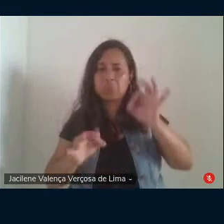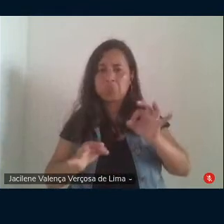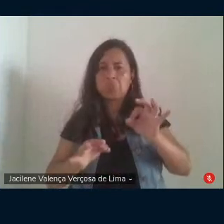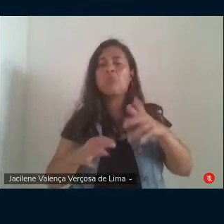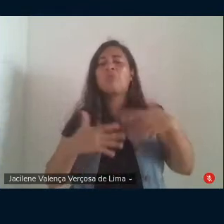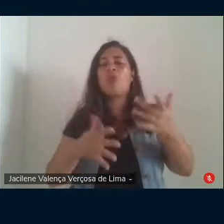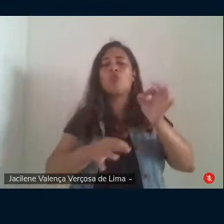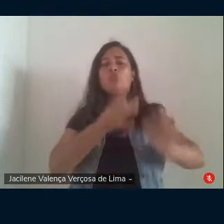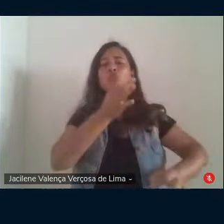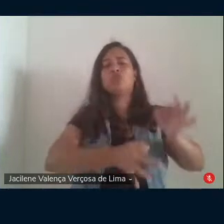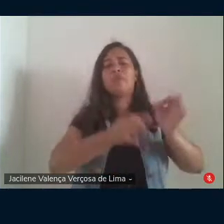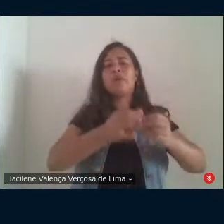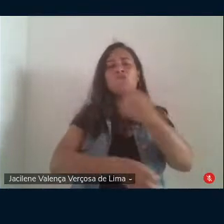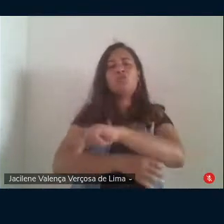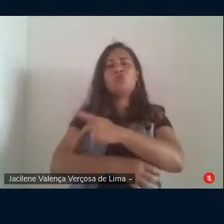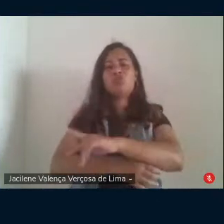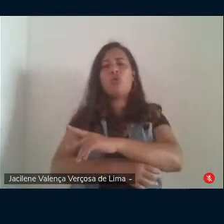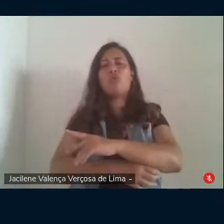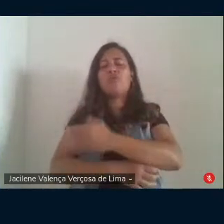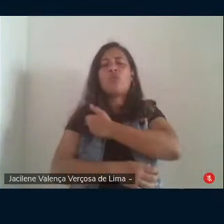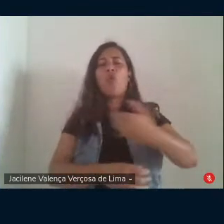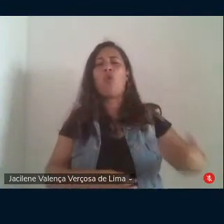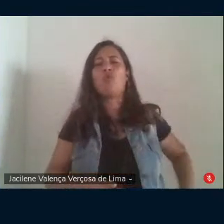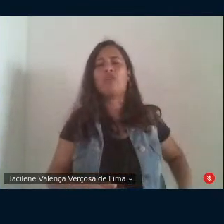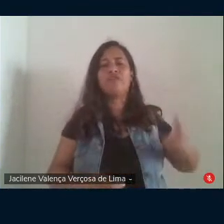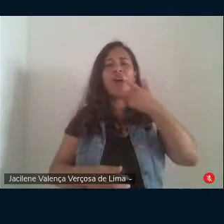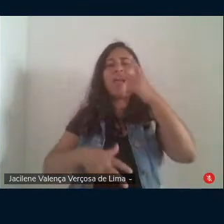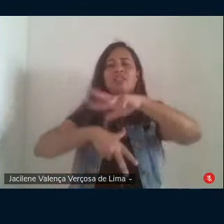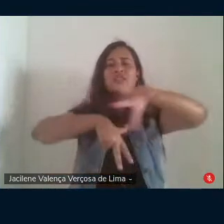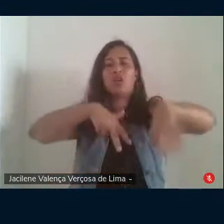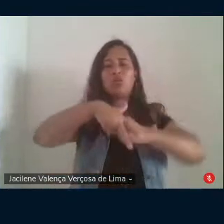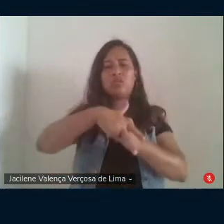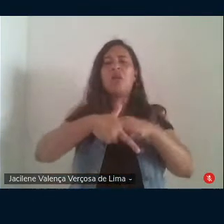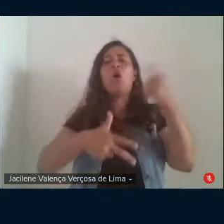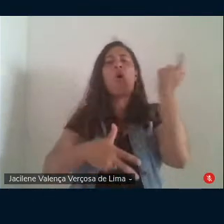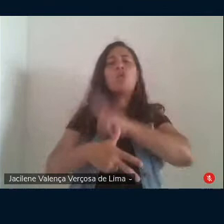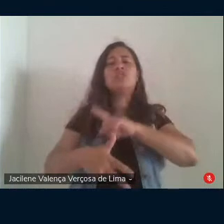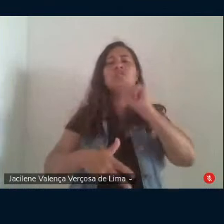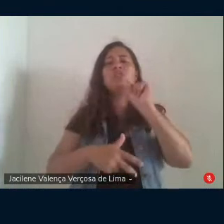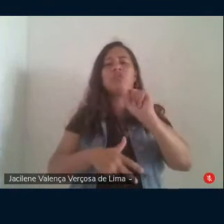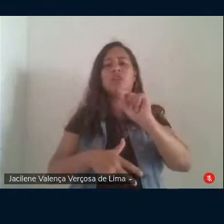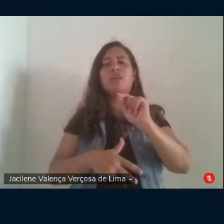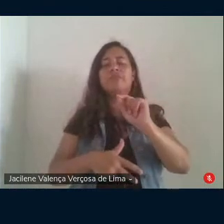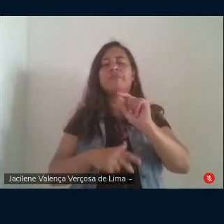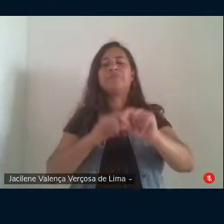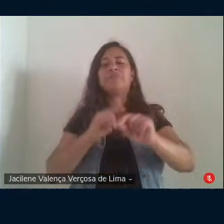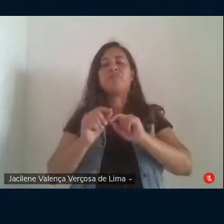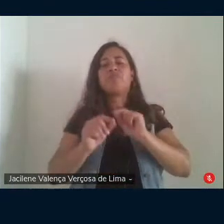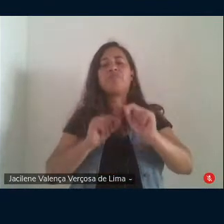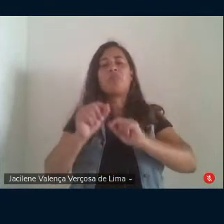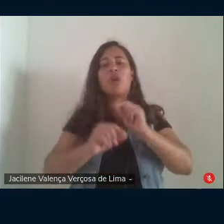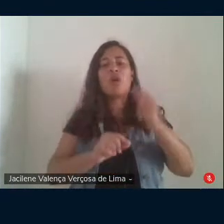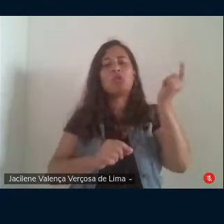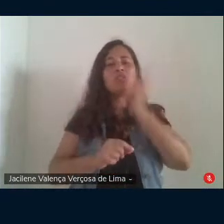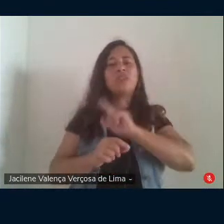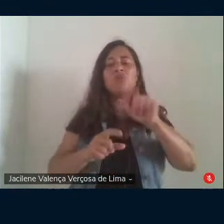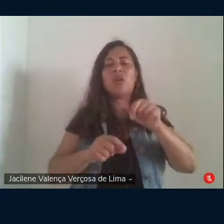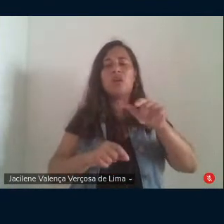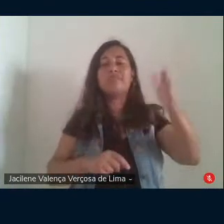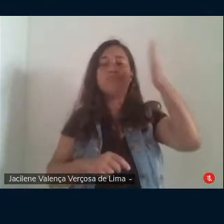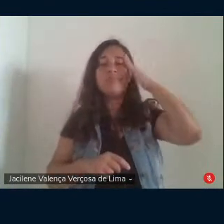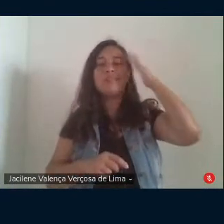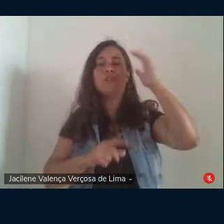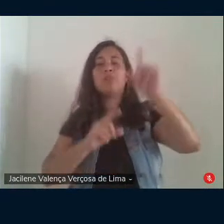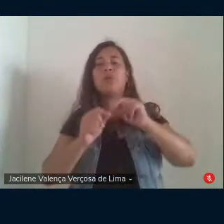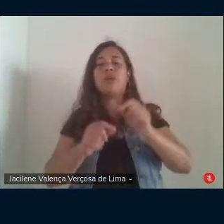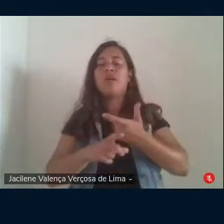o seu governo, a falácia da corrupção, conseguiu, de forma avassaladora, ser assimilada por uma parcela